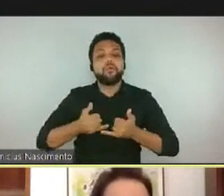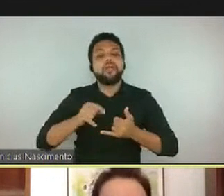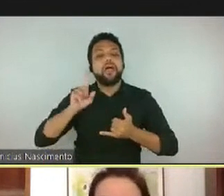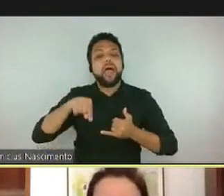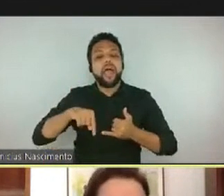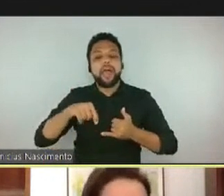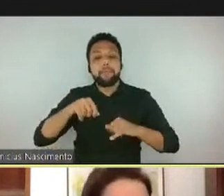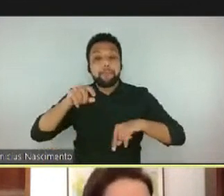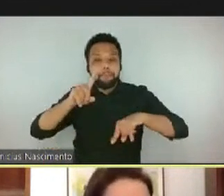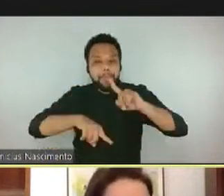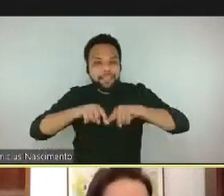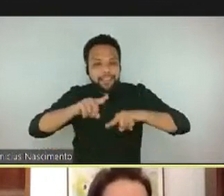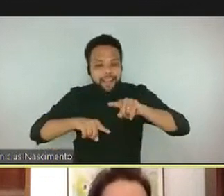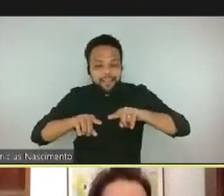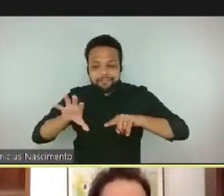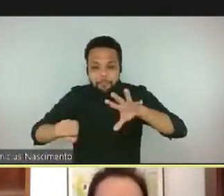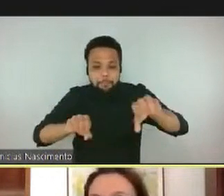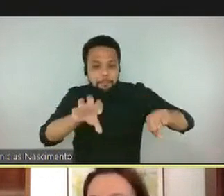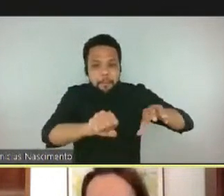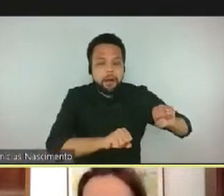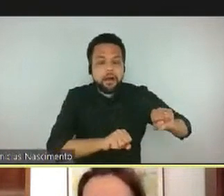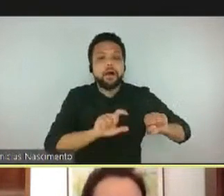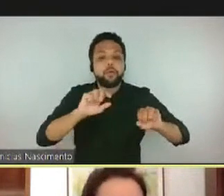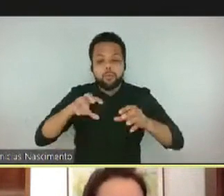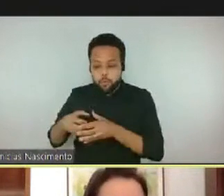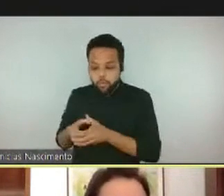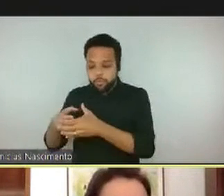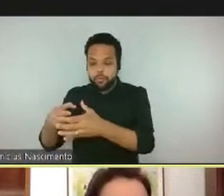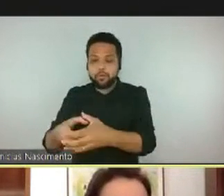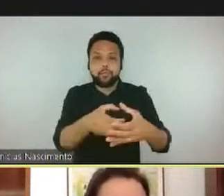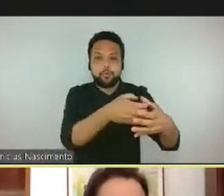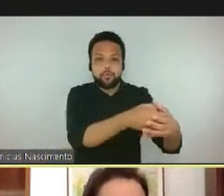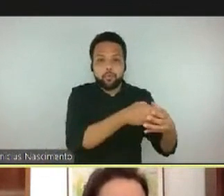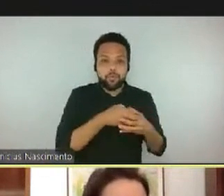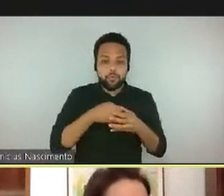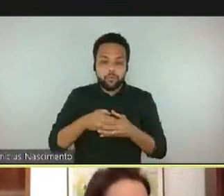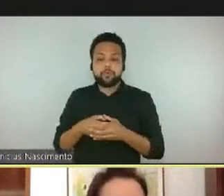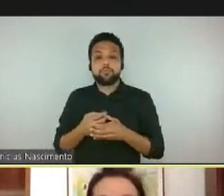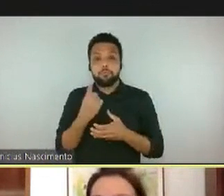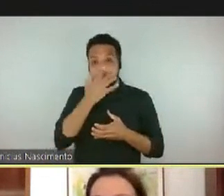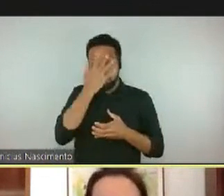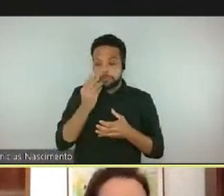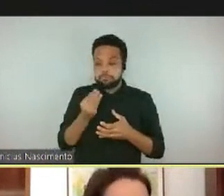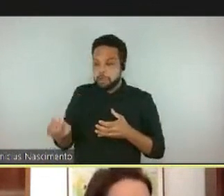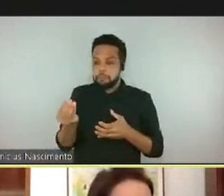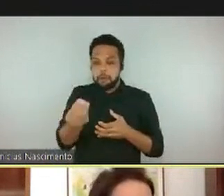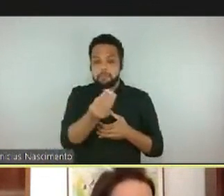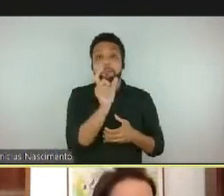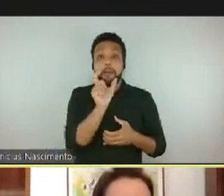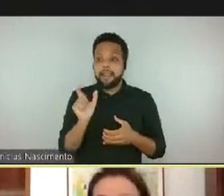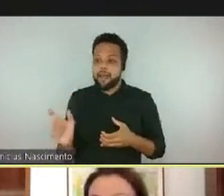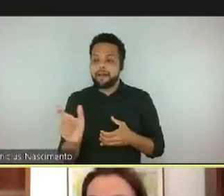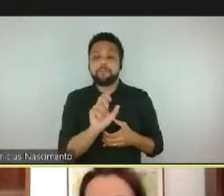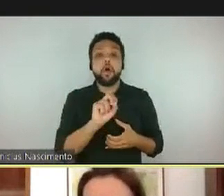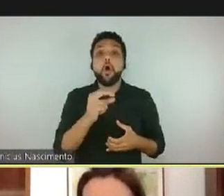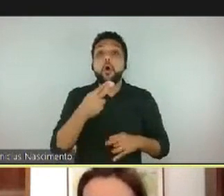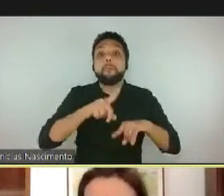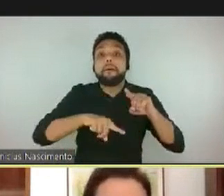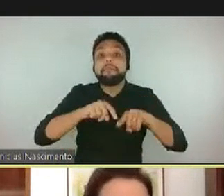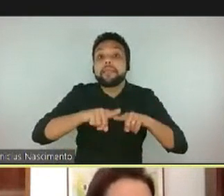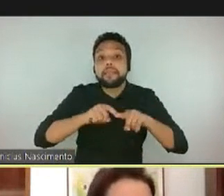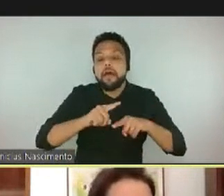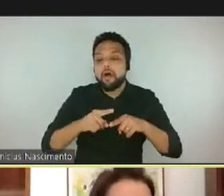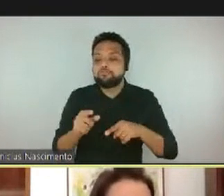em pequenos grupos, eles recebem uma palavra ou uma amostra de material e devem localizar esse indicativo nas